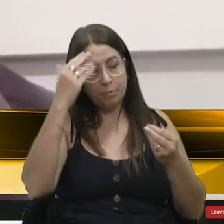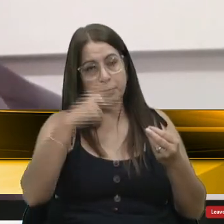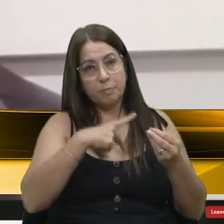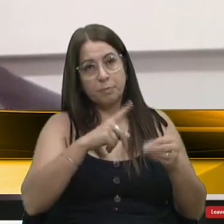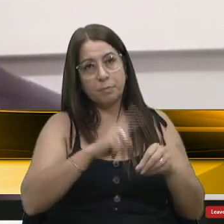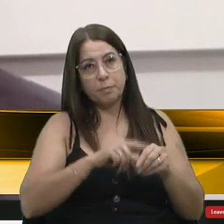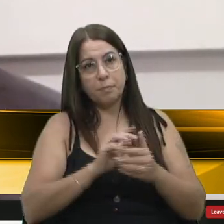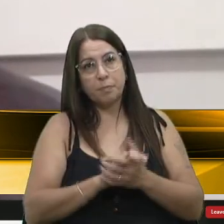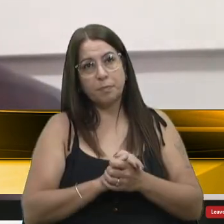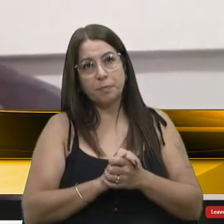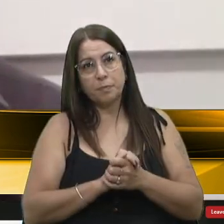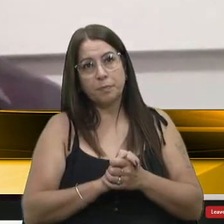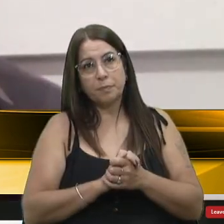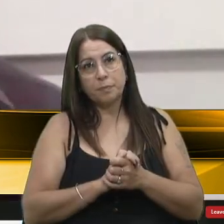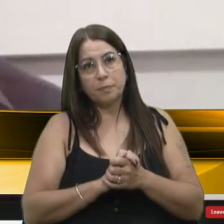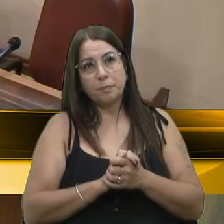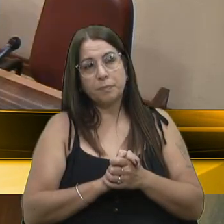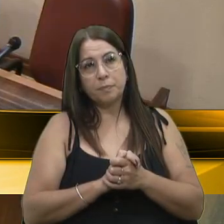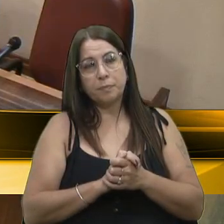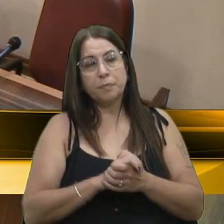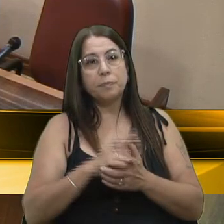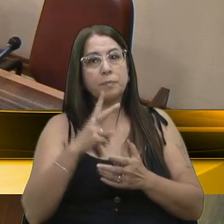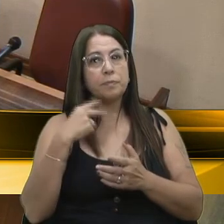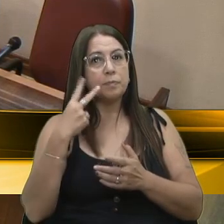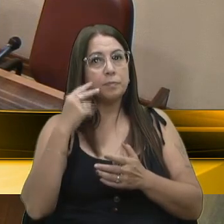parte. Próximo escrito, o vereador Fiusa, com a palavra...